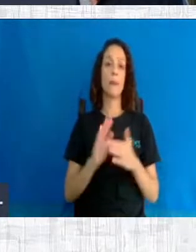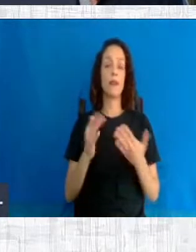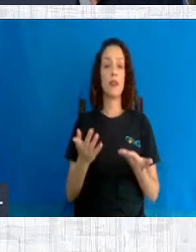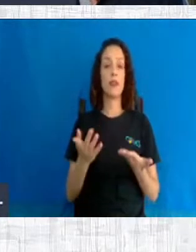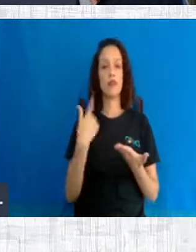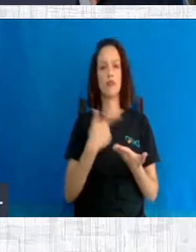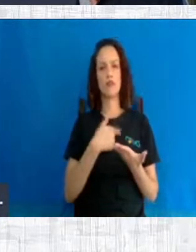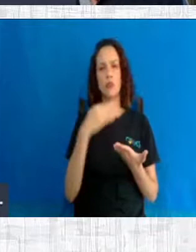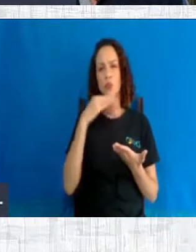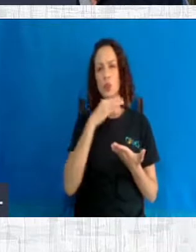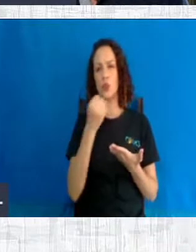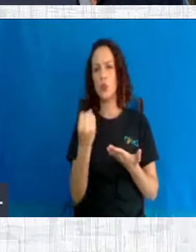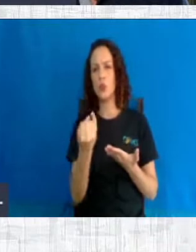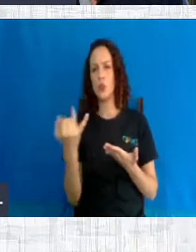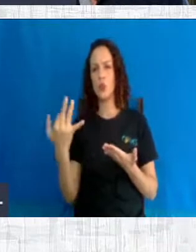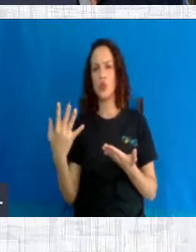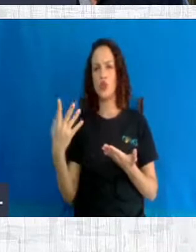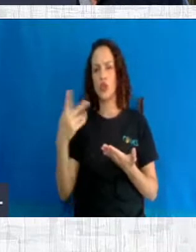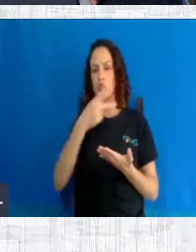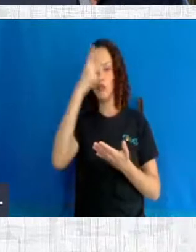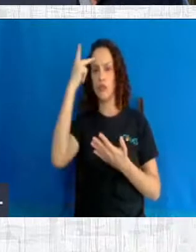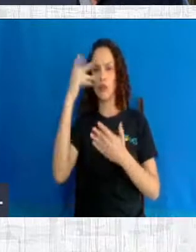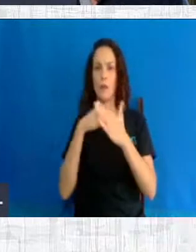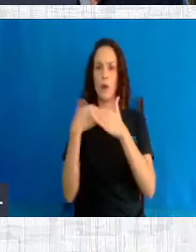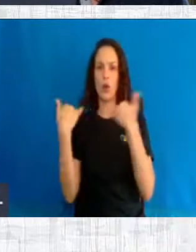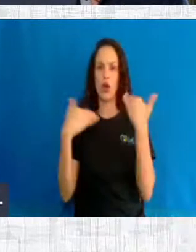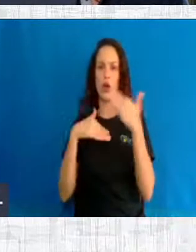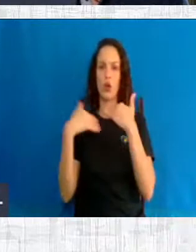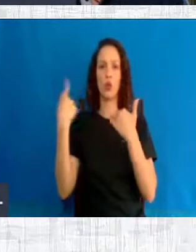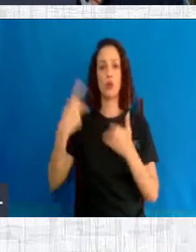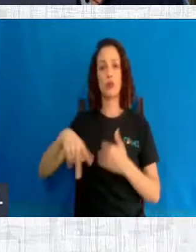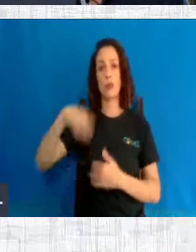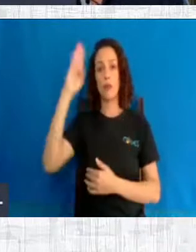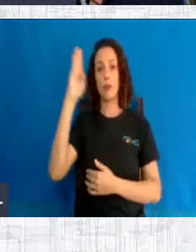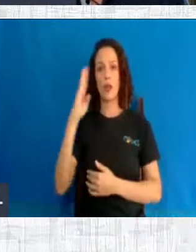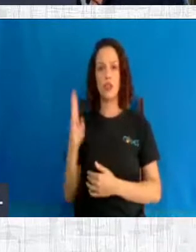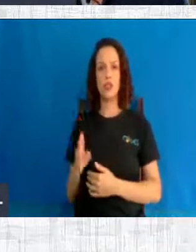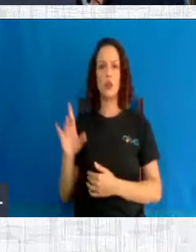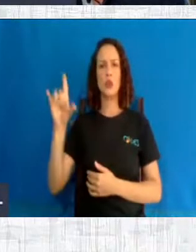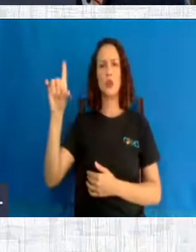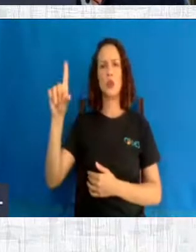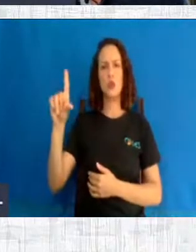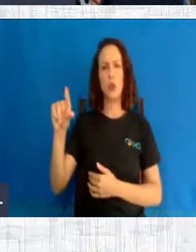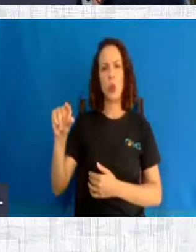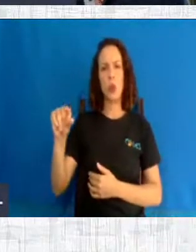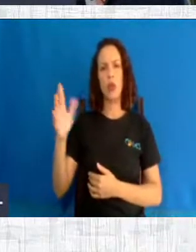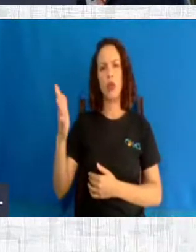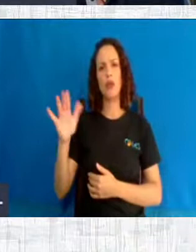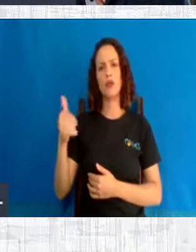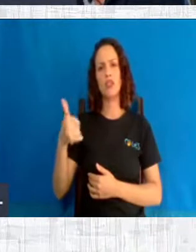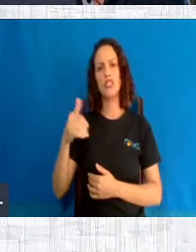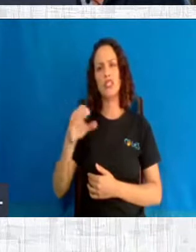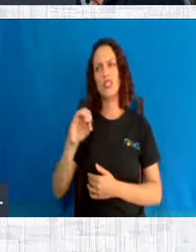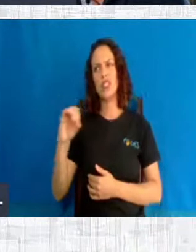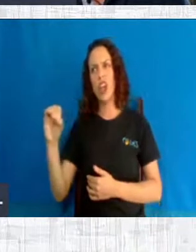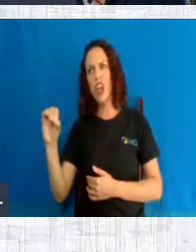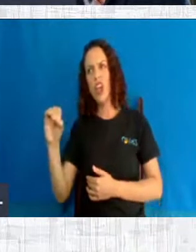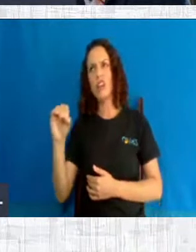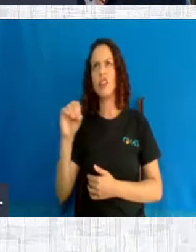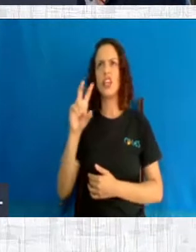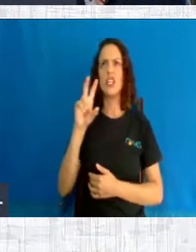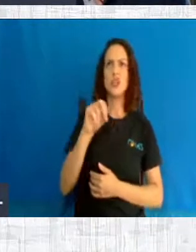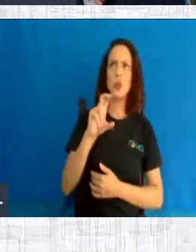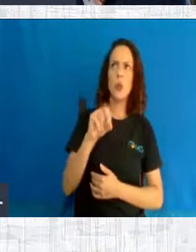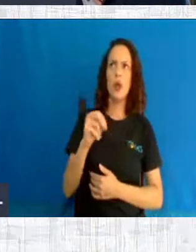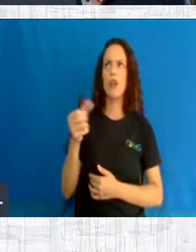número de mortes por questão de aborto no Brasil tem diminuído, era em torno de 100, está na faixa de 50, 60 por ano.